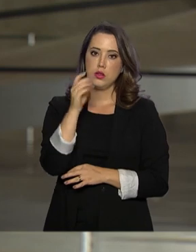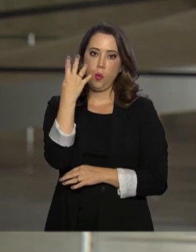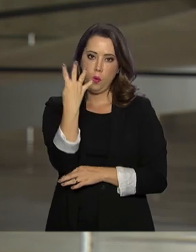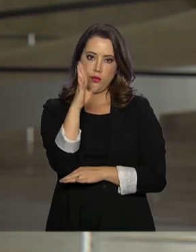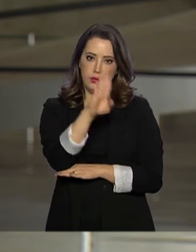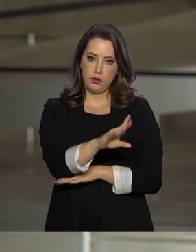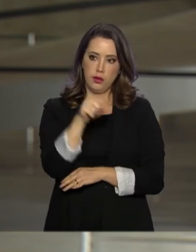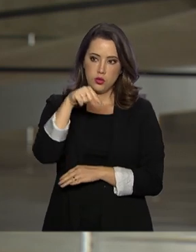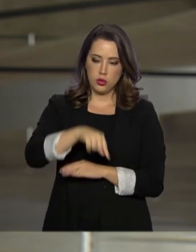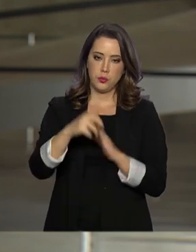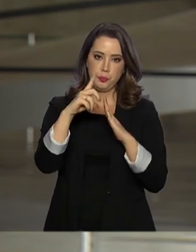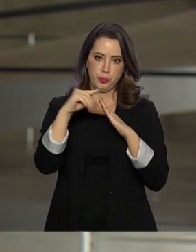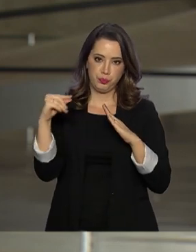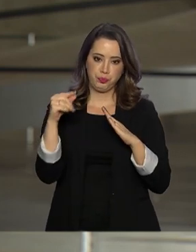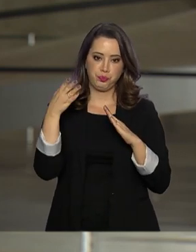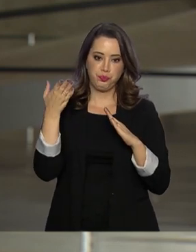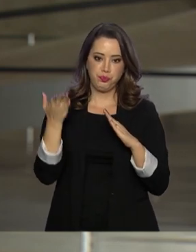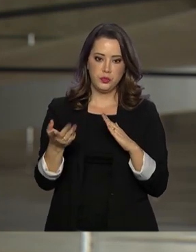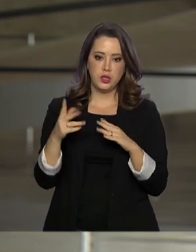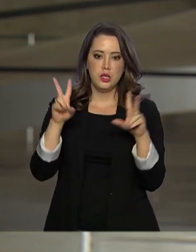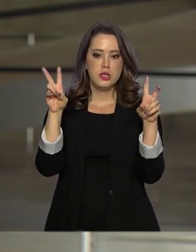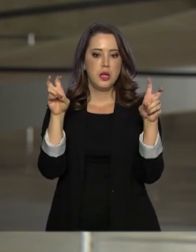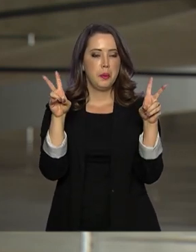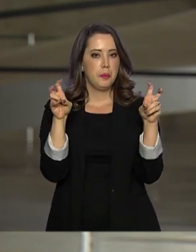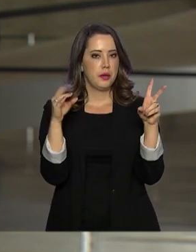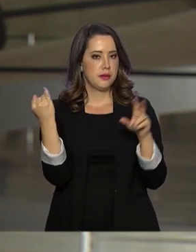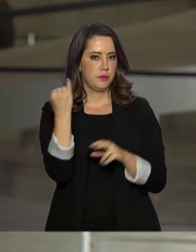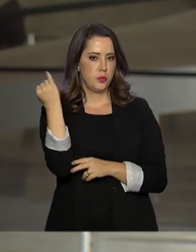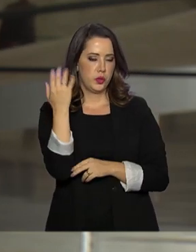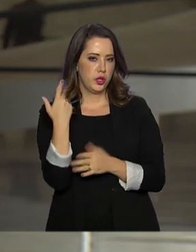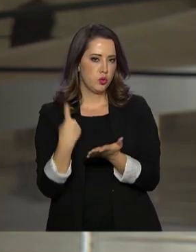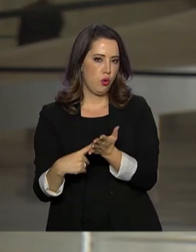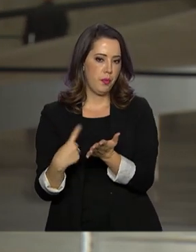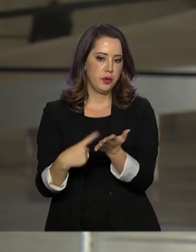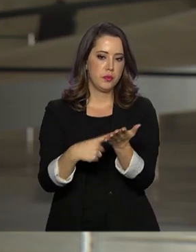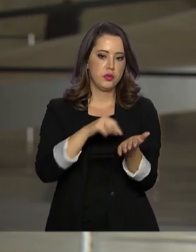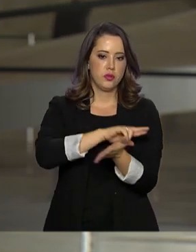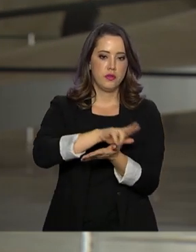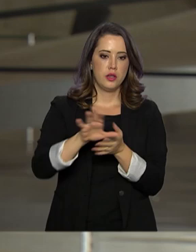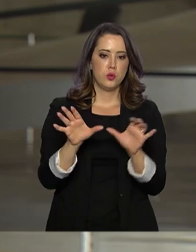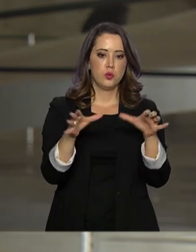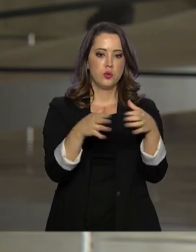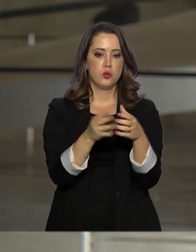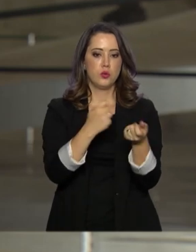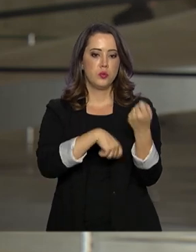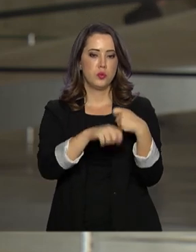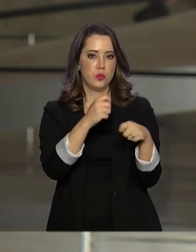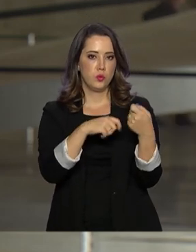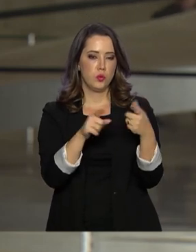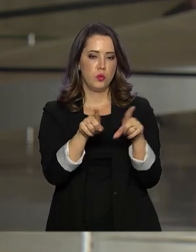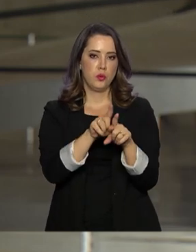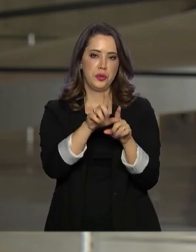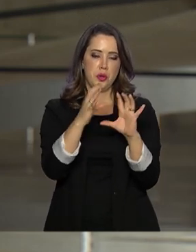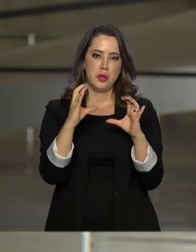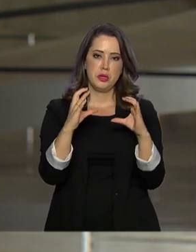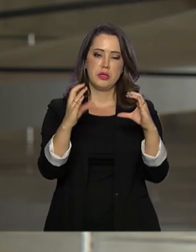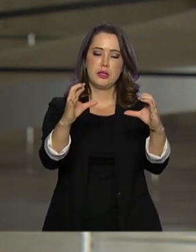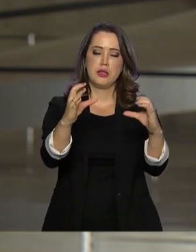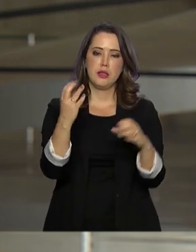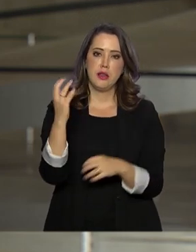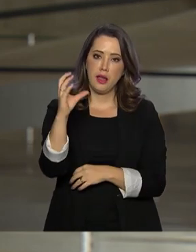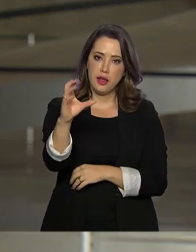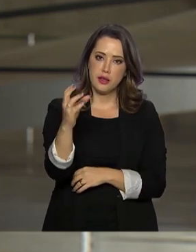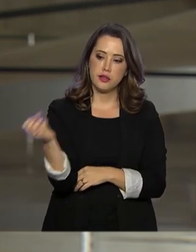às quatro da tarde. Eles devem tratar aí de acordos em diversos setores com destaque para ciência e